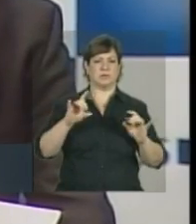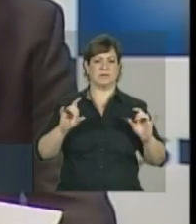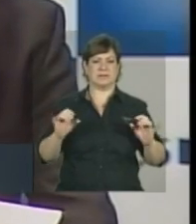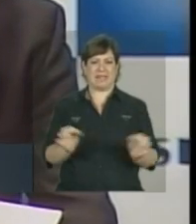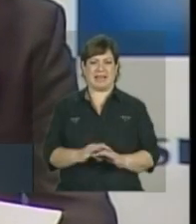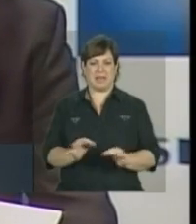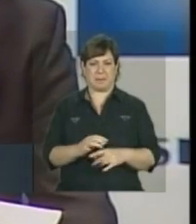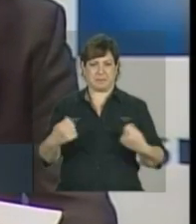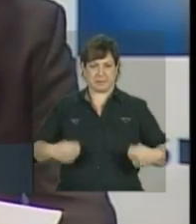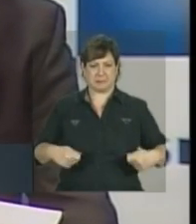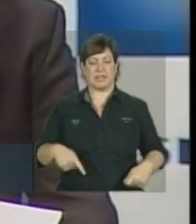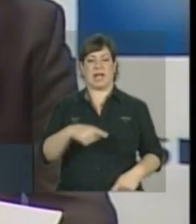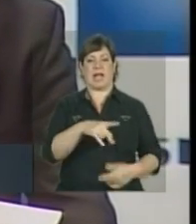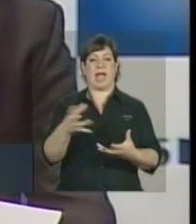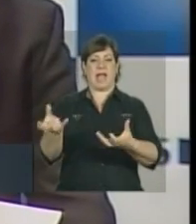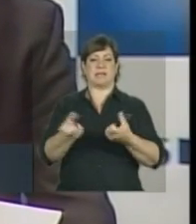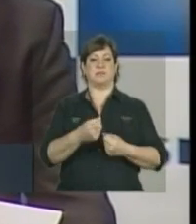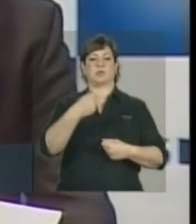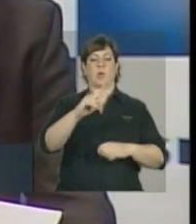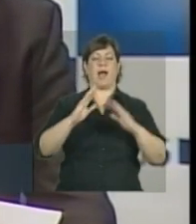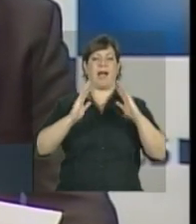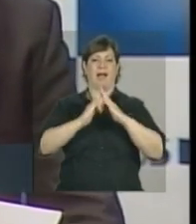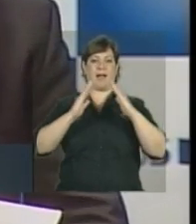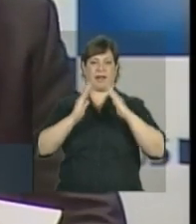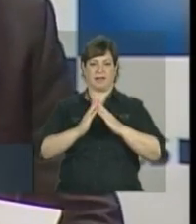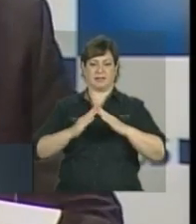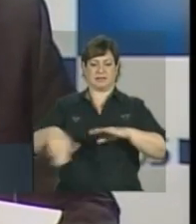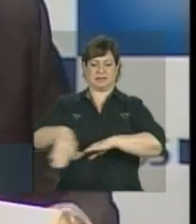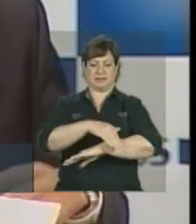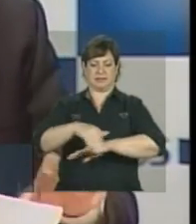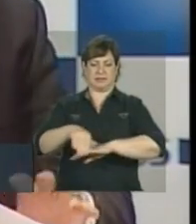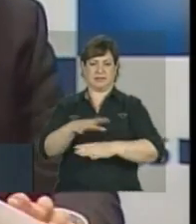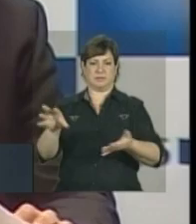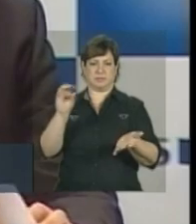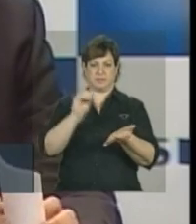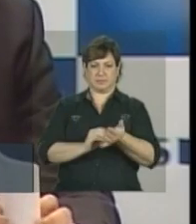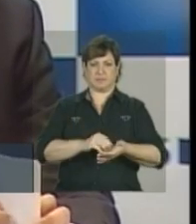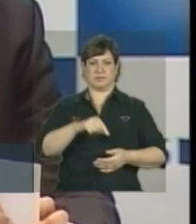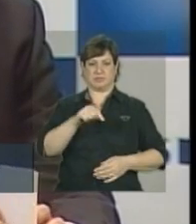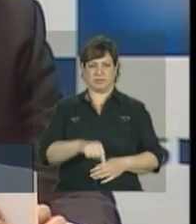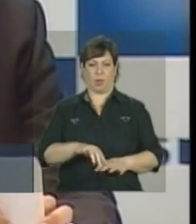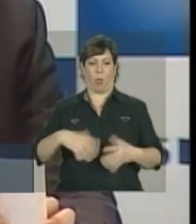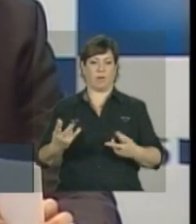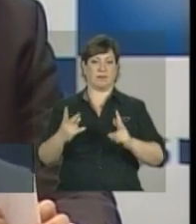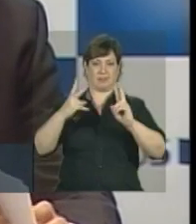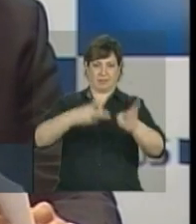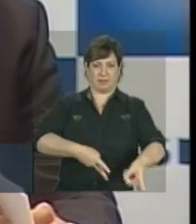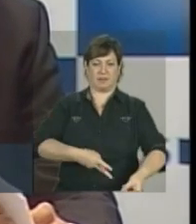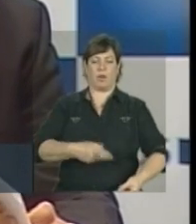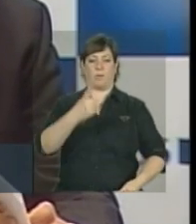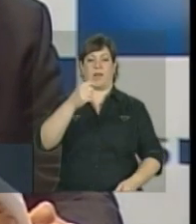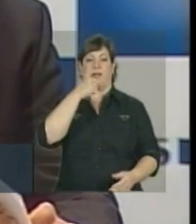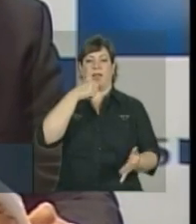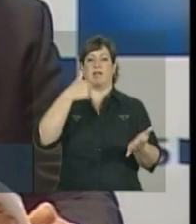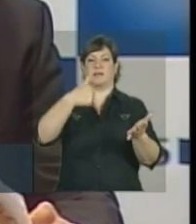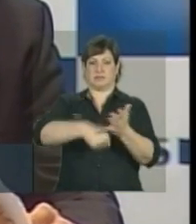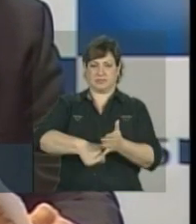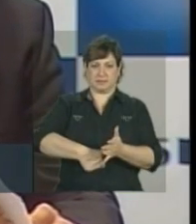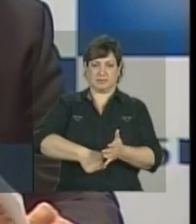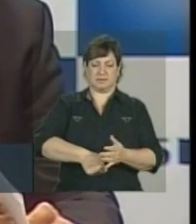ele recebe, na sua casa, ou no endereço que estava identificado no ato da internação, uma carta,